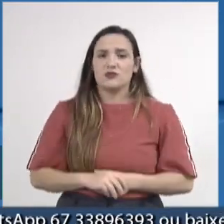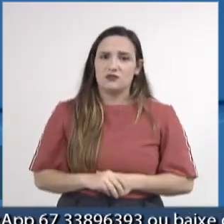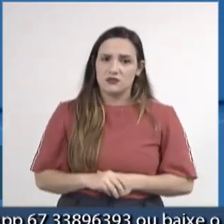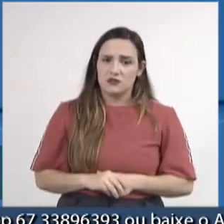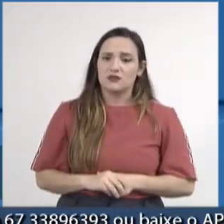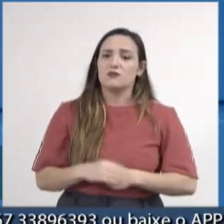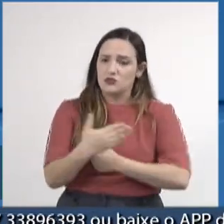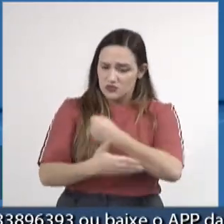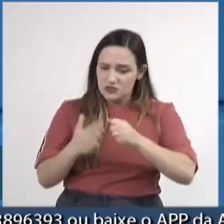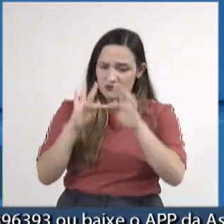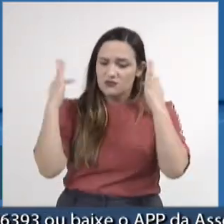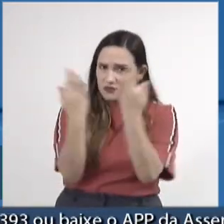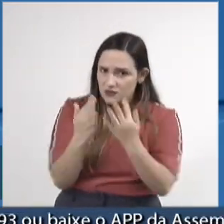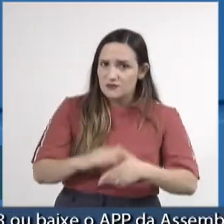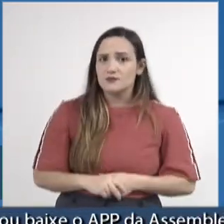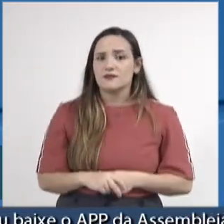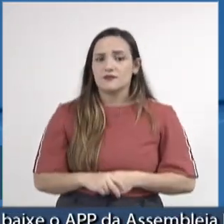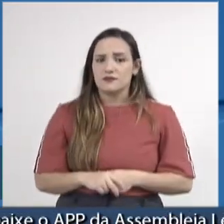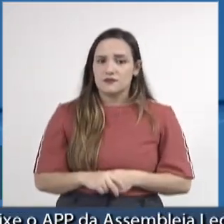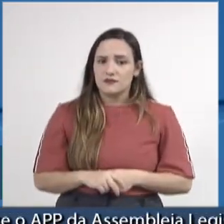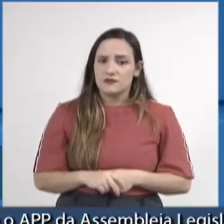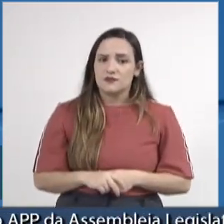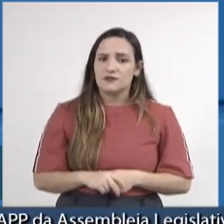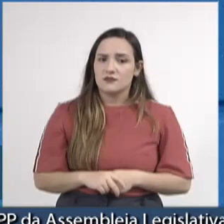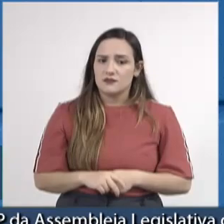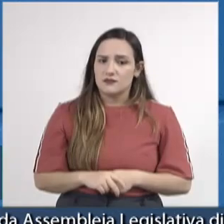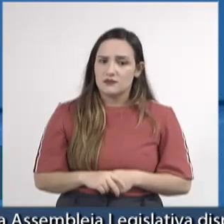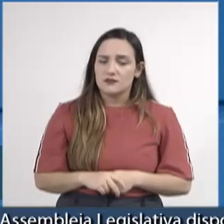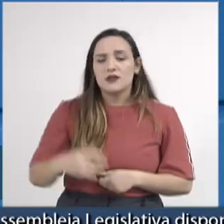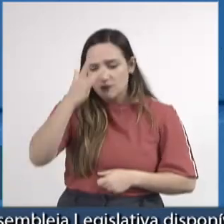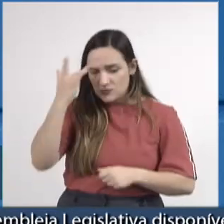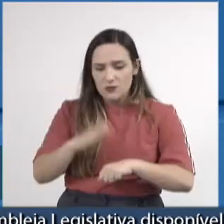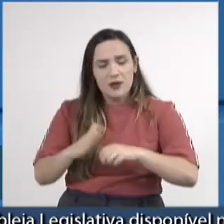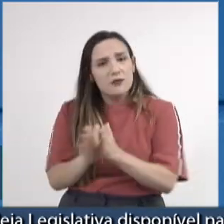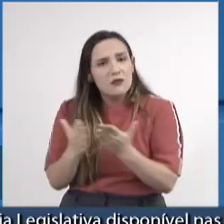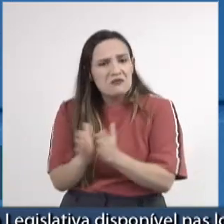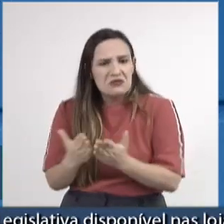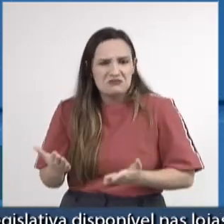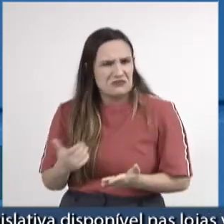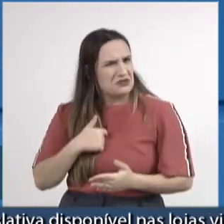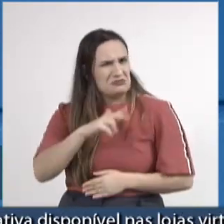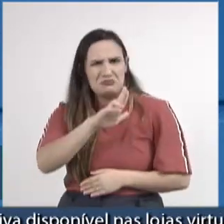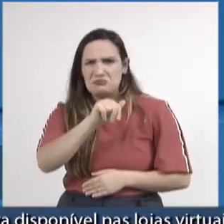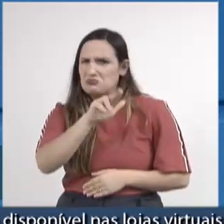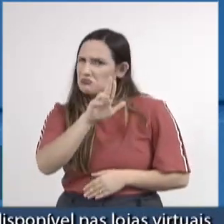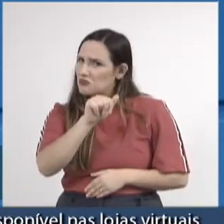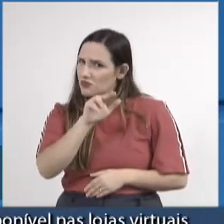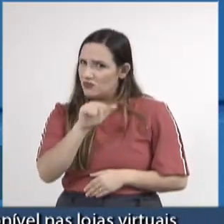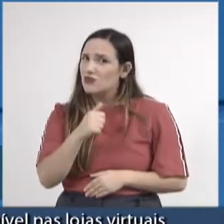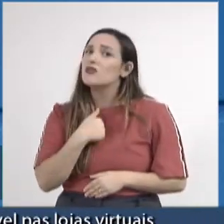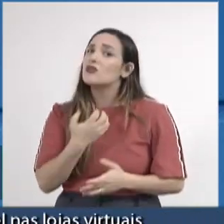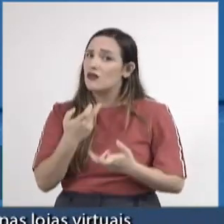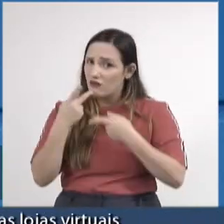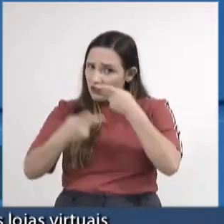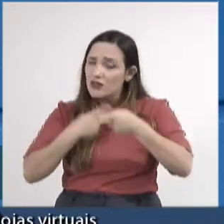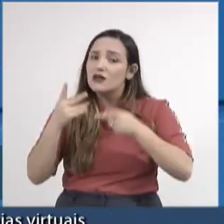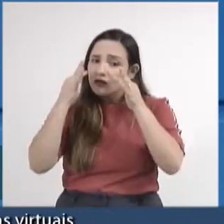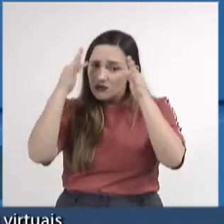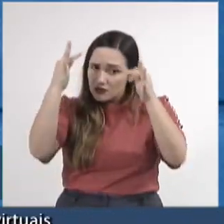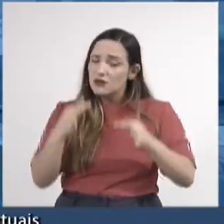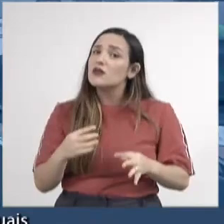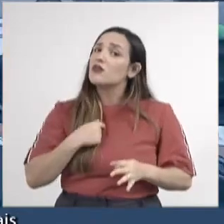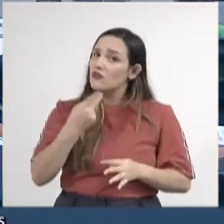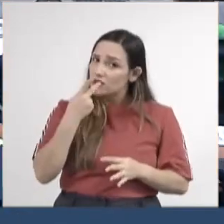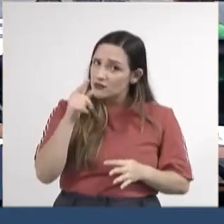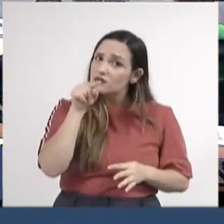defesa da família, em defesa das pessoas mais carentes e nunca vi deputado Pedro Kemp, isso aqui é um testemunho que eu estou dizendo